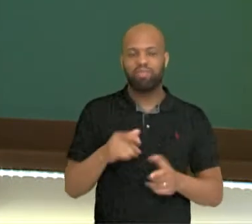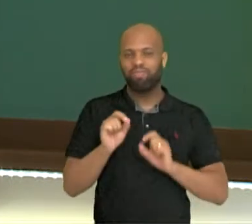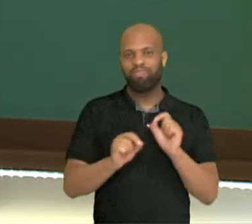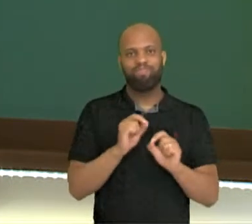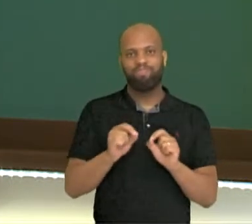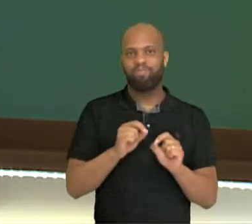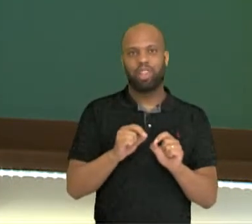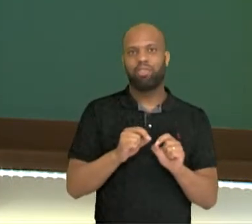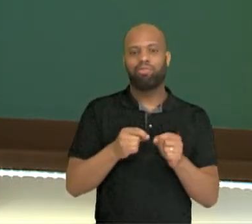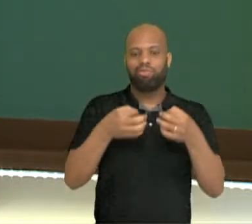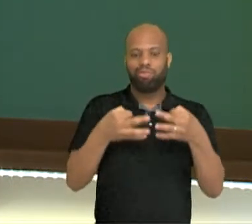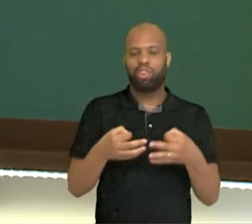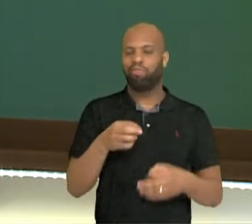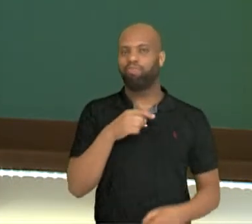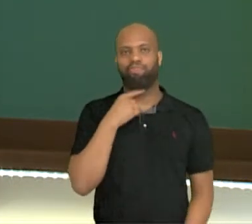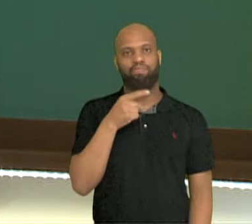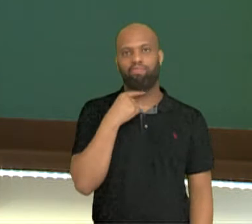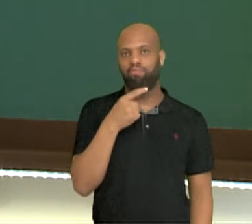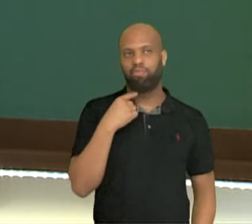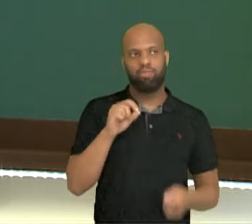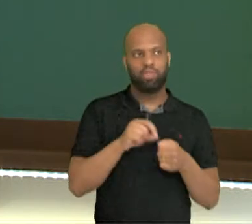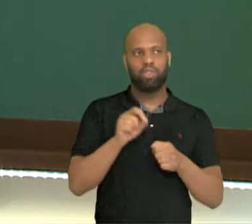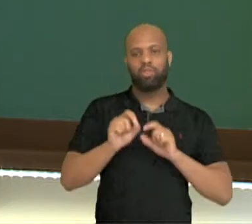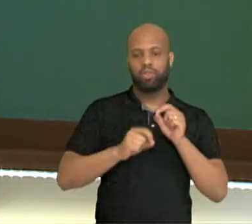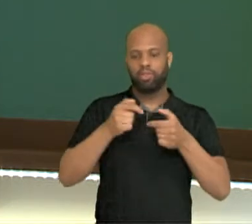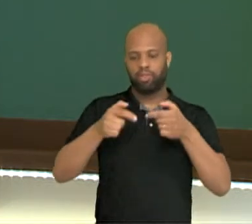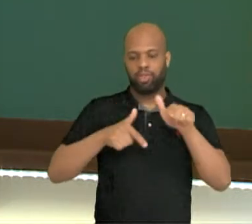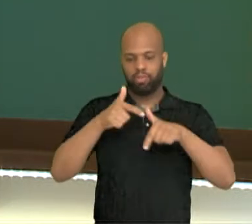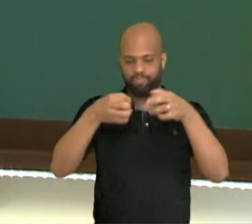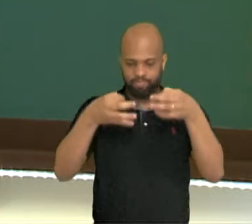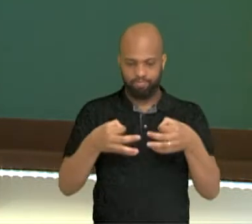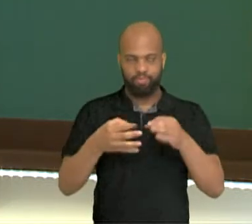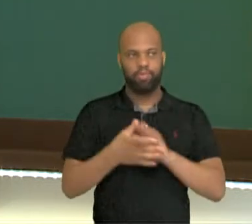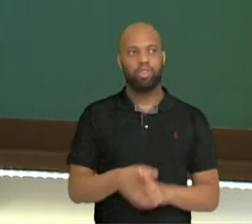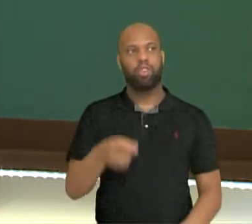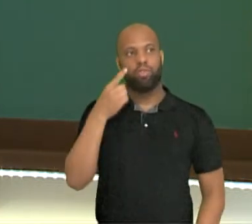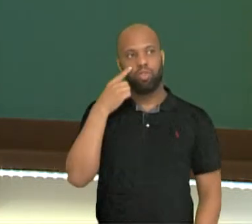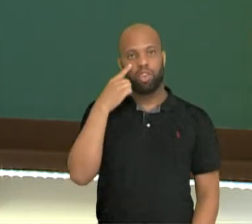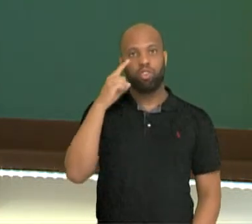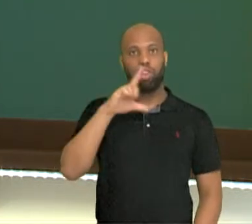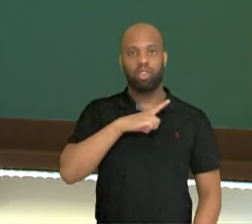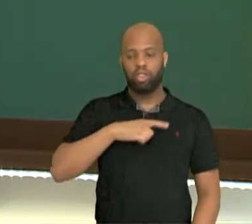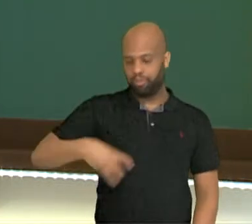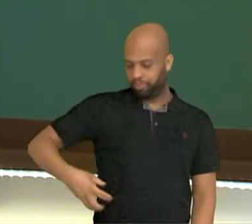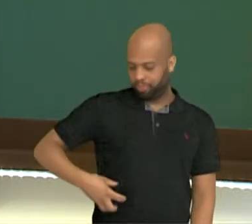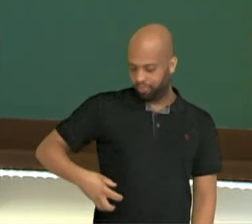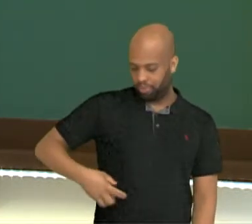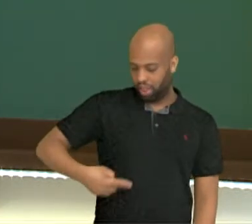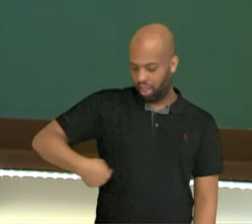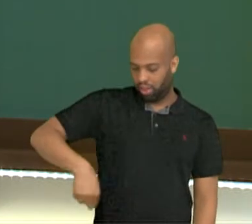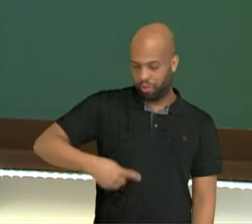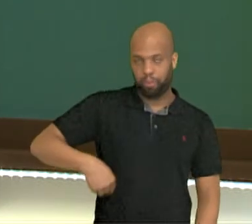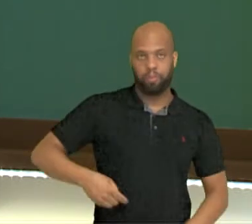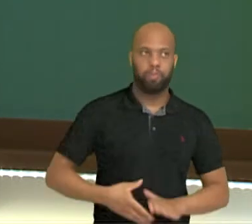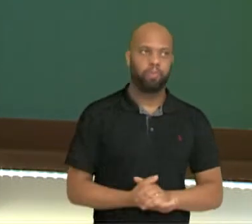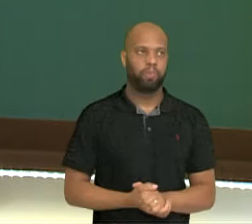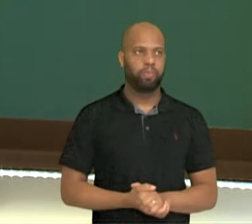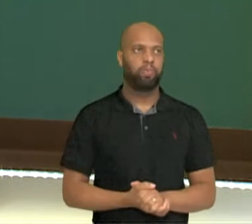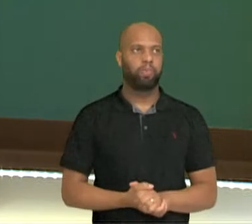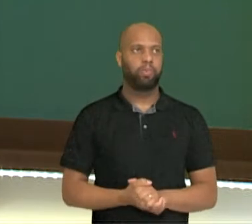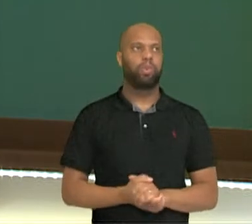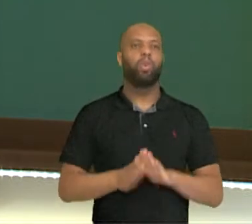insuficiente, não é capaz de fazer o seu servicinho, tá? E aqui fica entre o baço e o intestino delgado, tá certo?